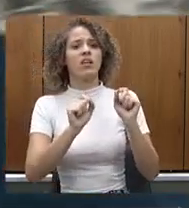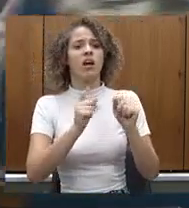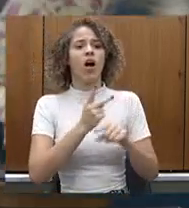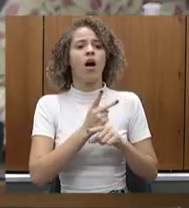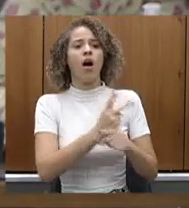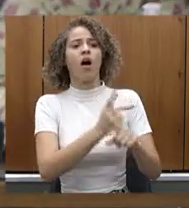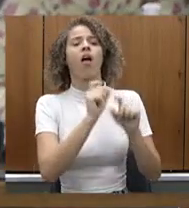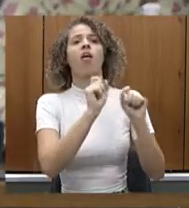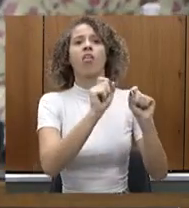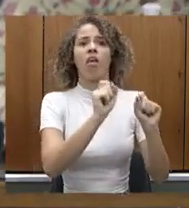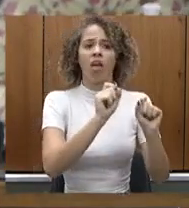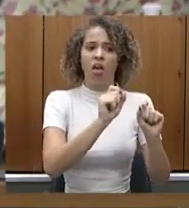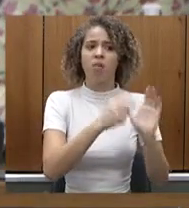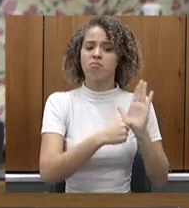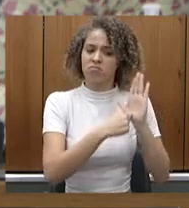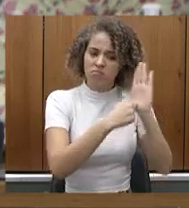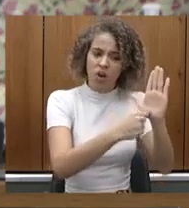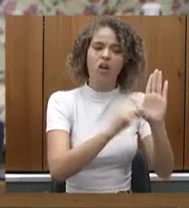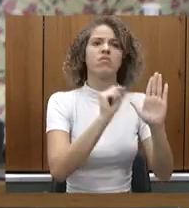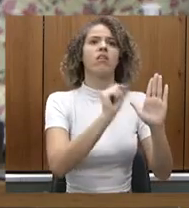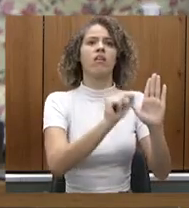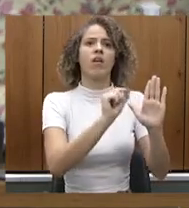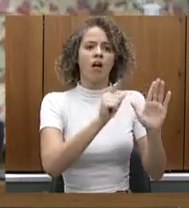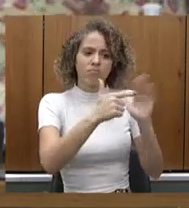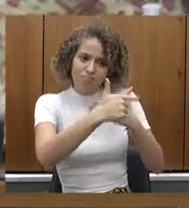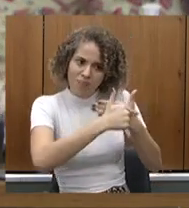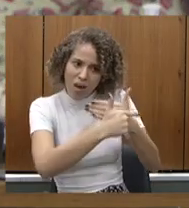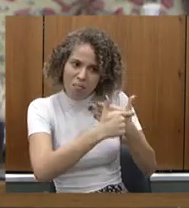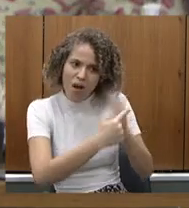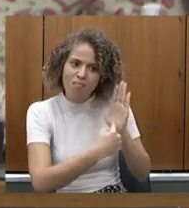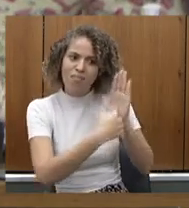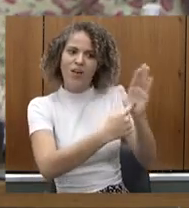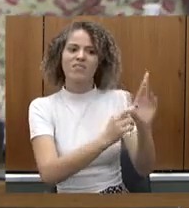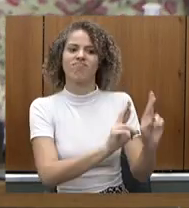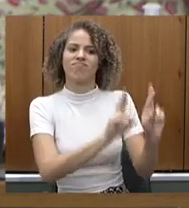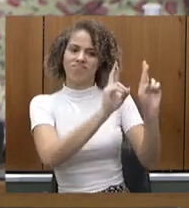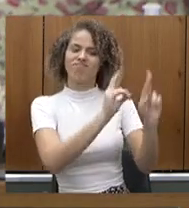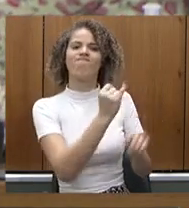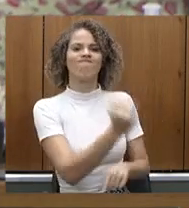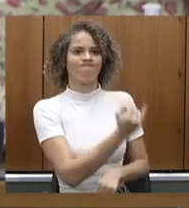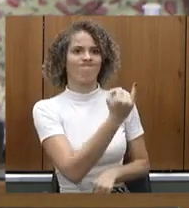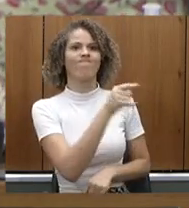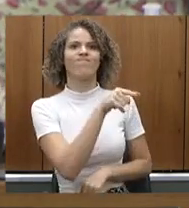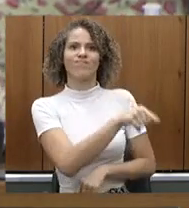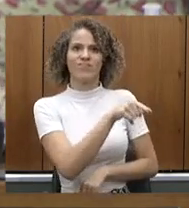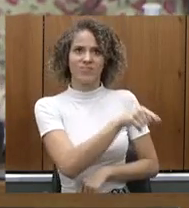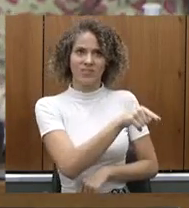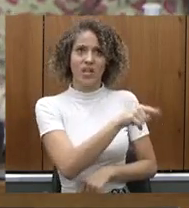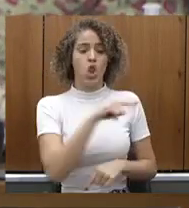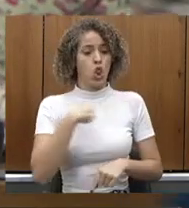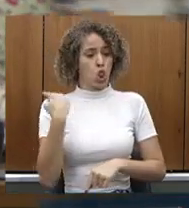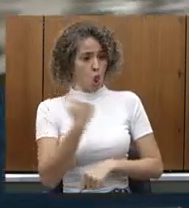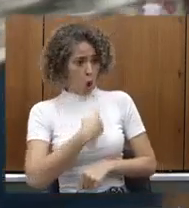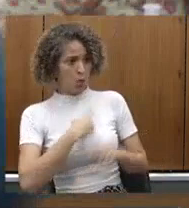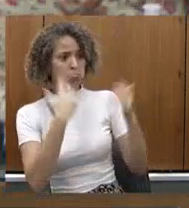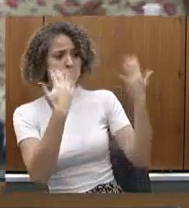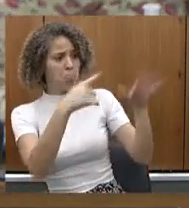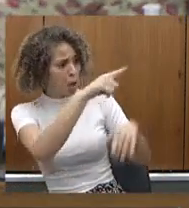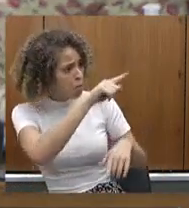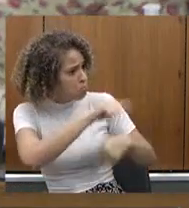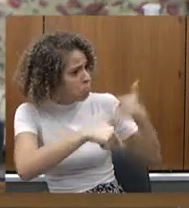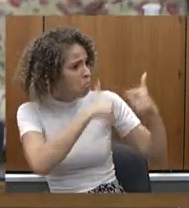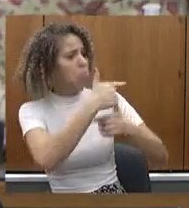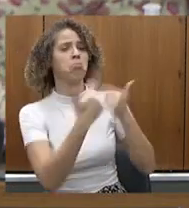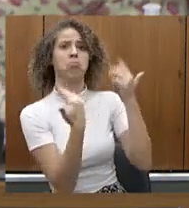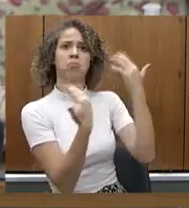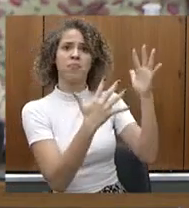fazer esse papel importante que nós tanto aplaudimos essas pessoas a